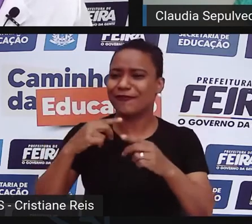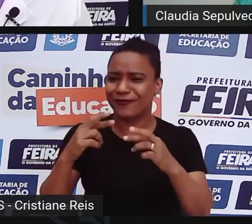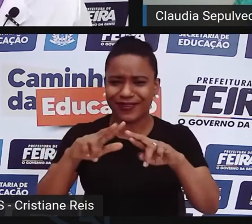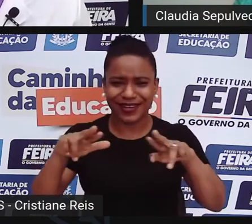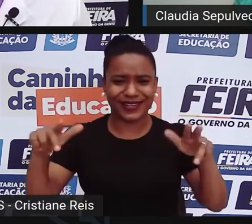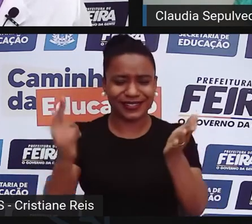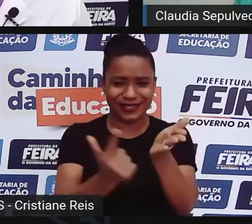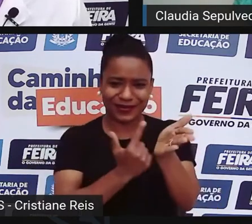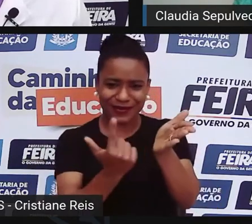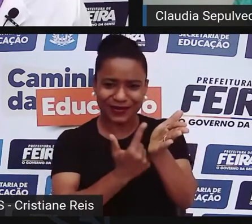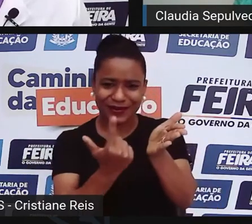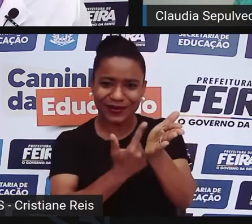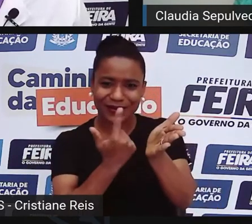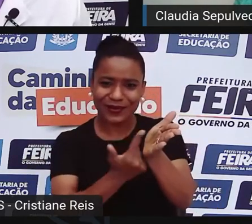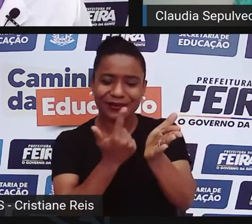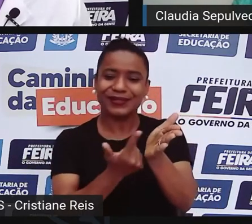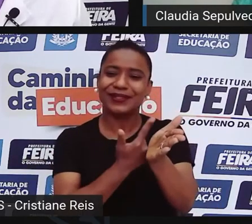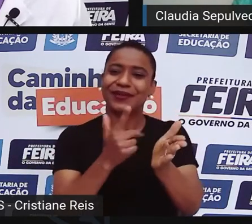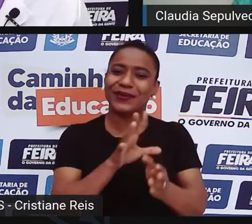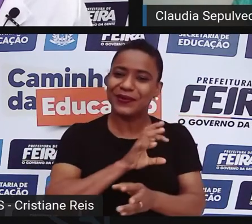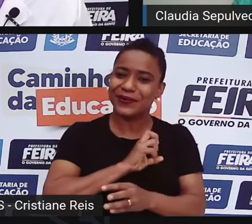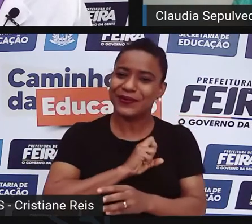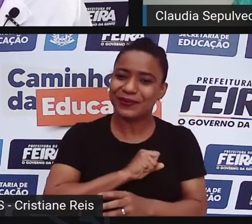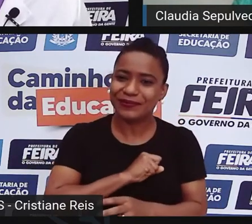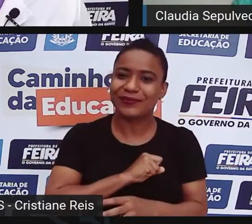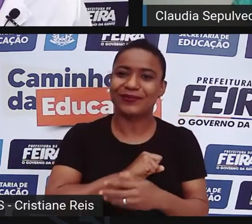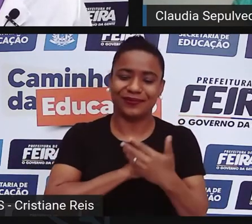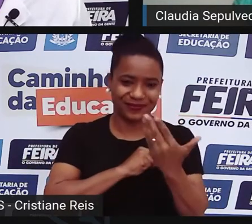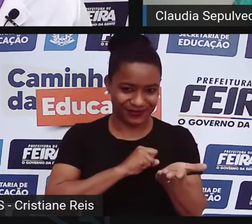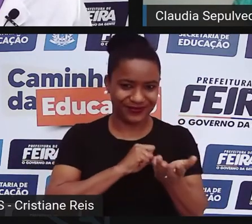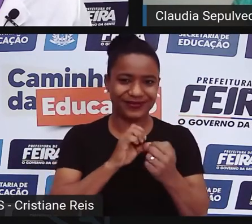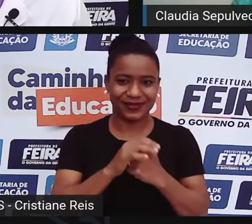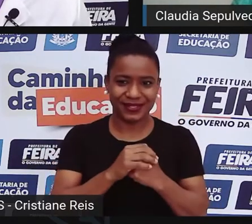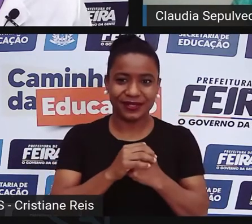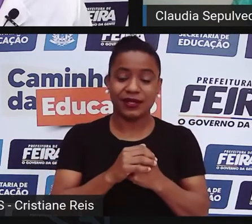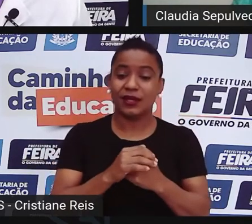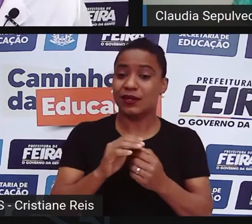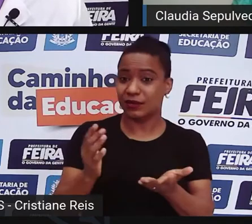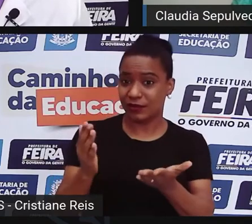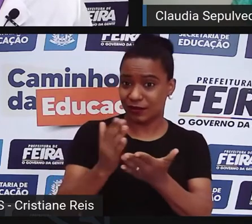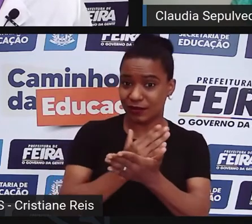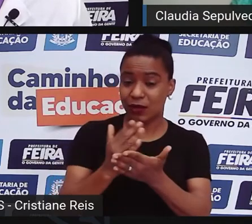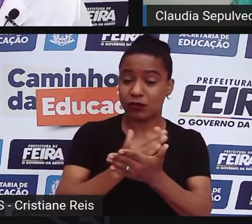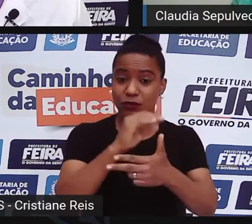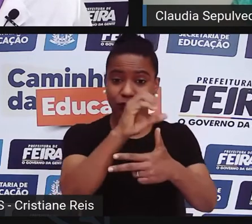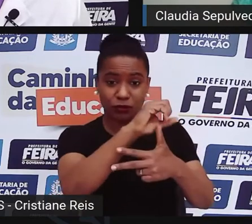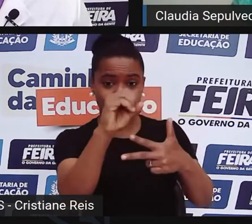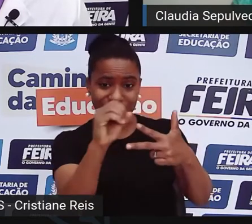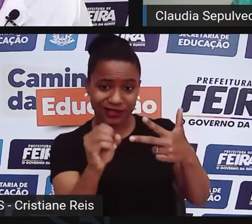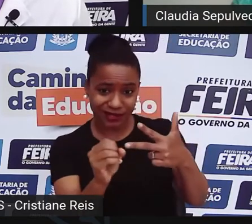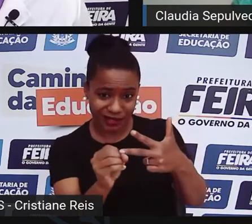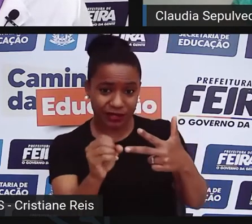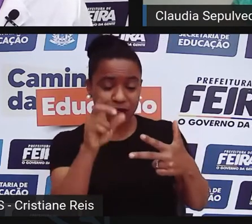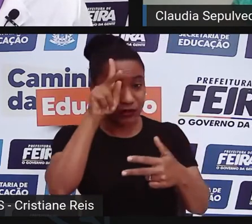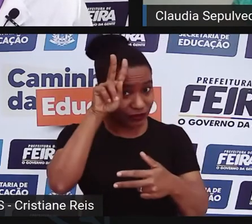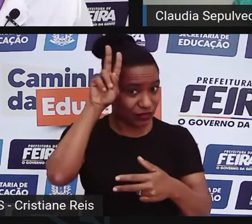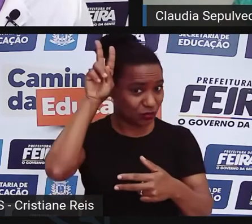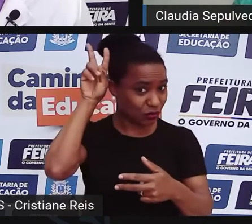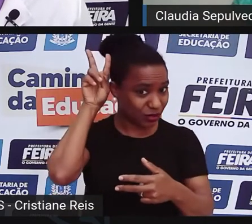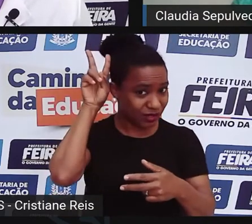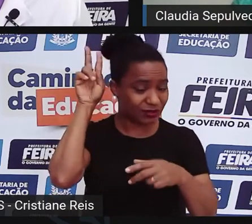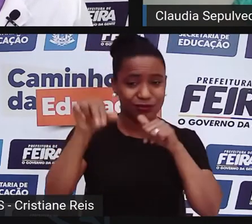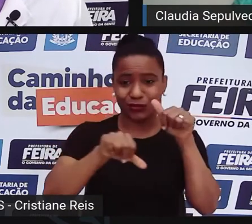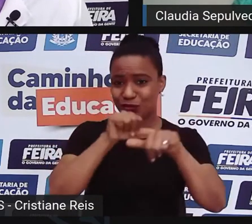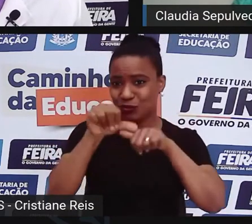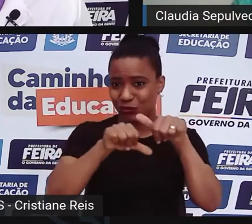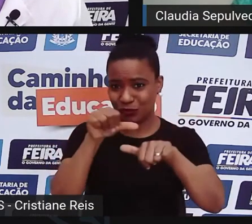romances, inclusive, não sei se ainda estão, agora não temos vestibular exatamente, temos Enem, mas nas provas de vestibular eram pedidos